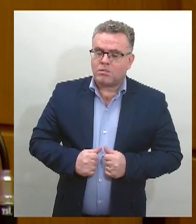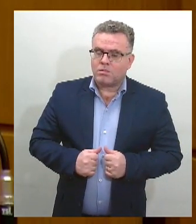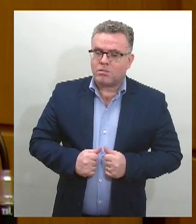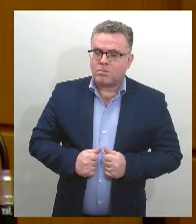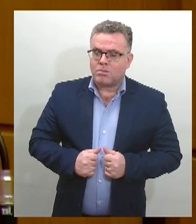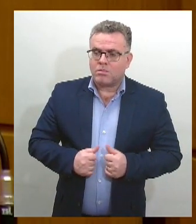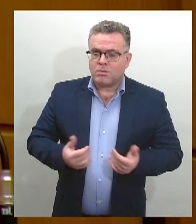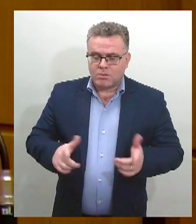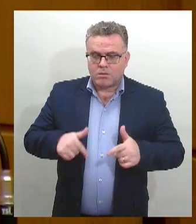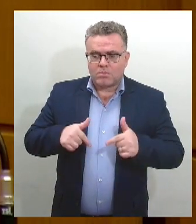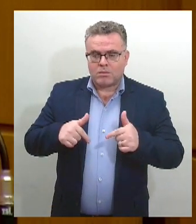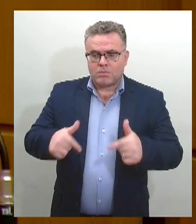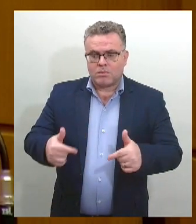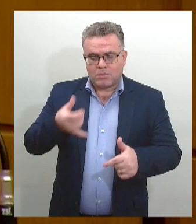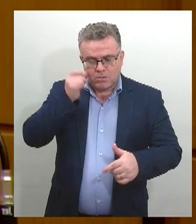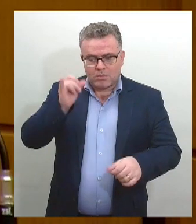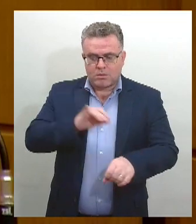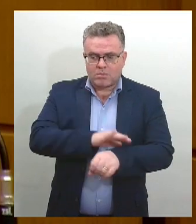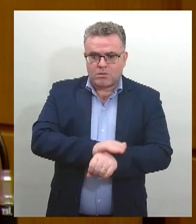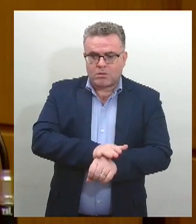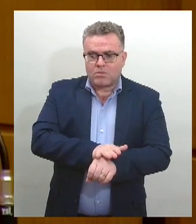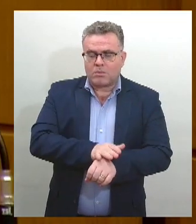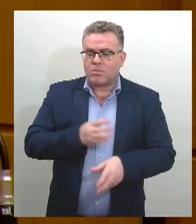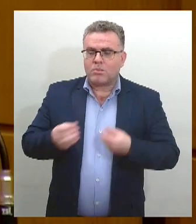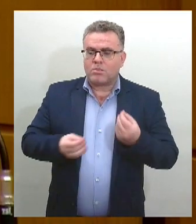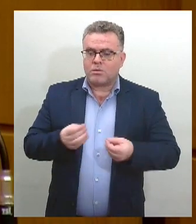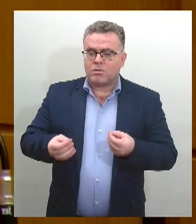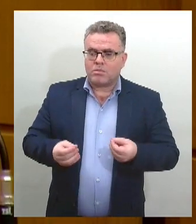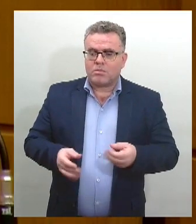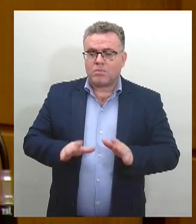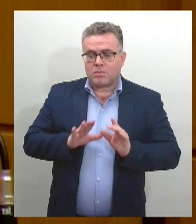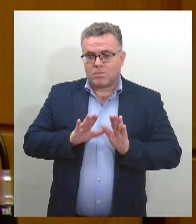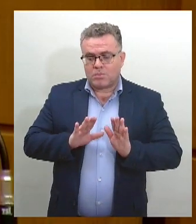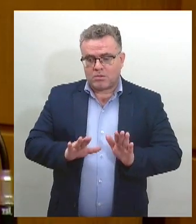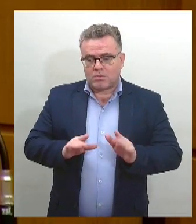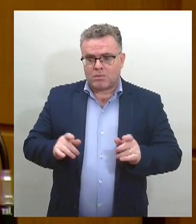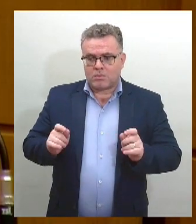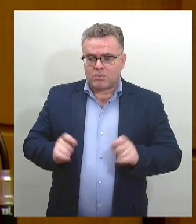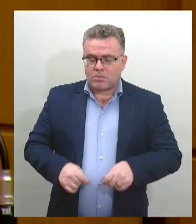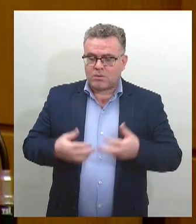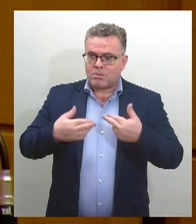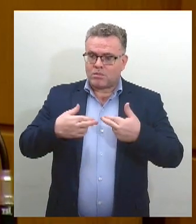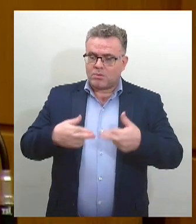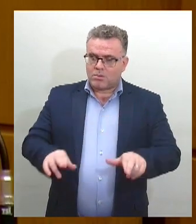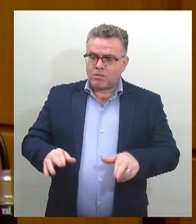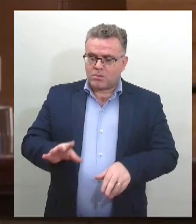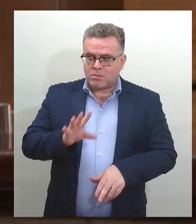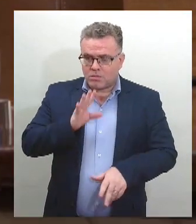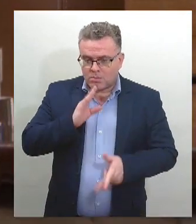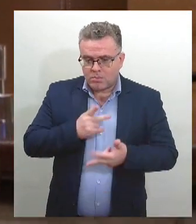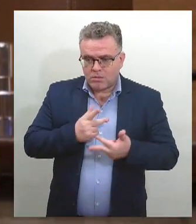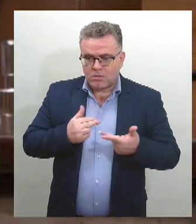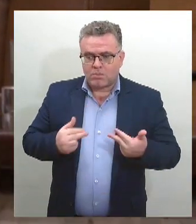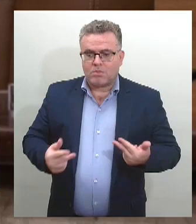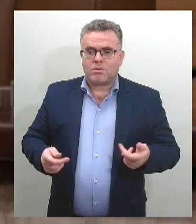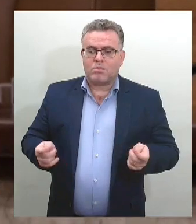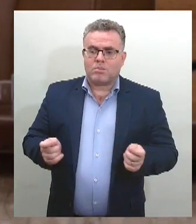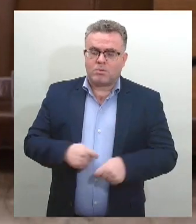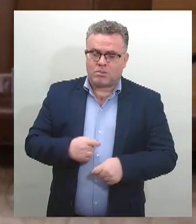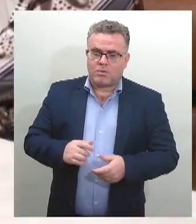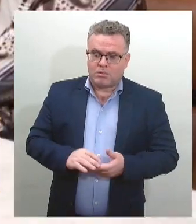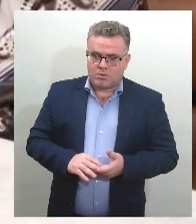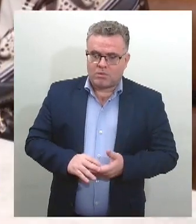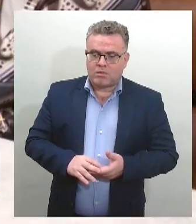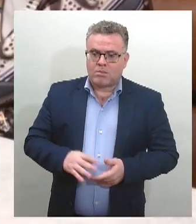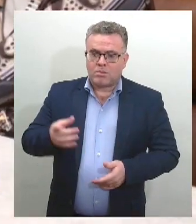resolver o racismo, mas a gente vai ter ferramentas, conhecimentos para lidar com o racismo. Para a deputada Linda